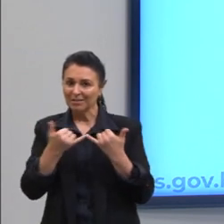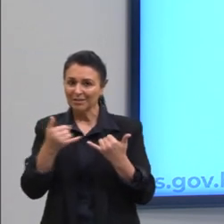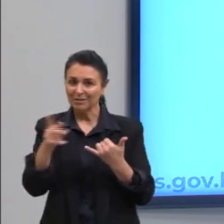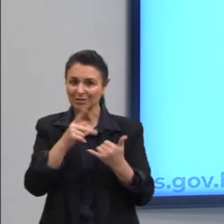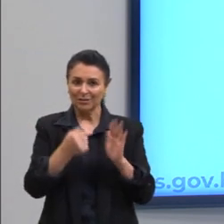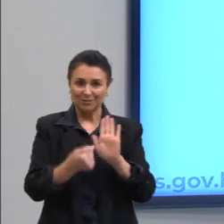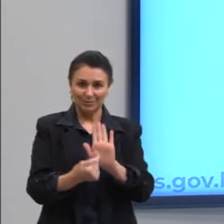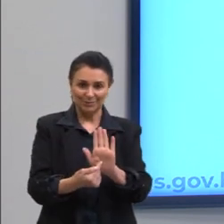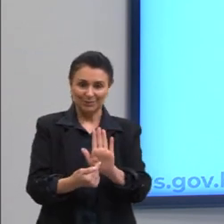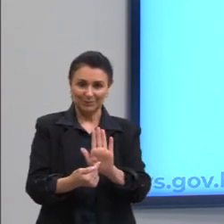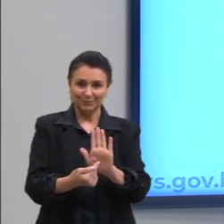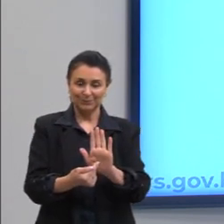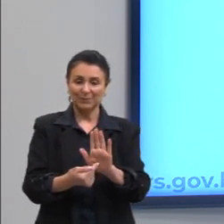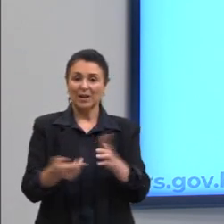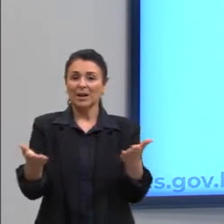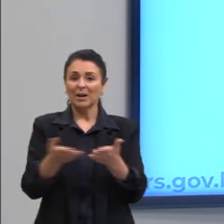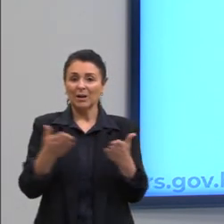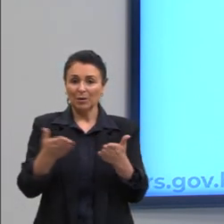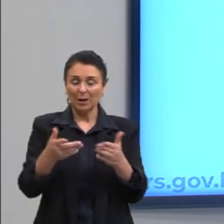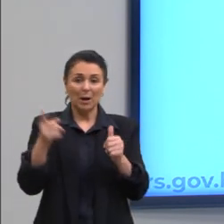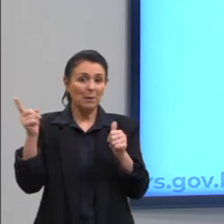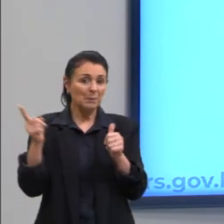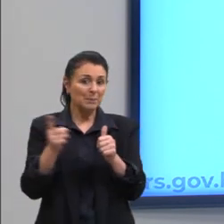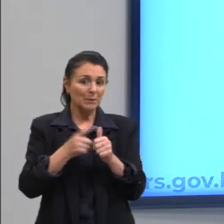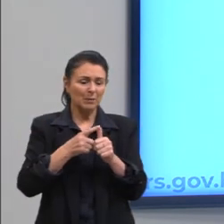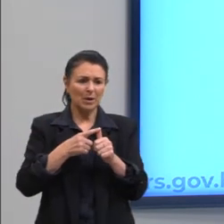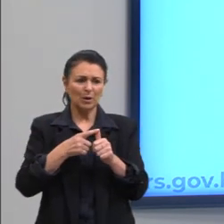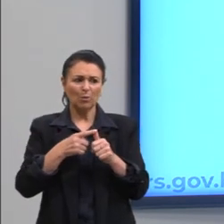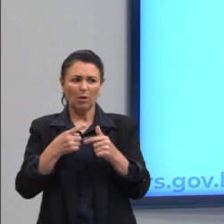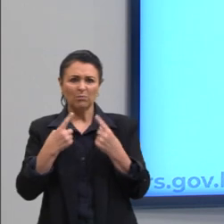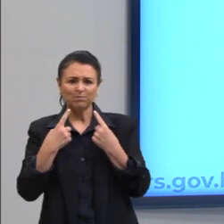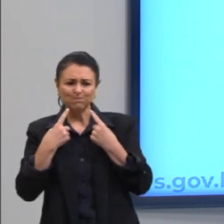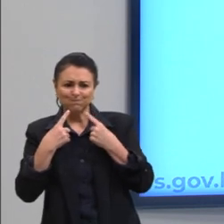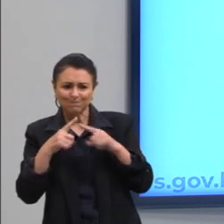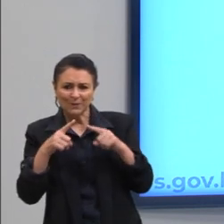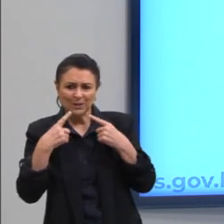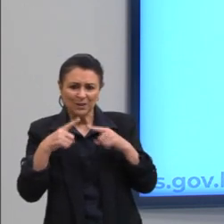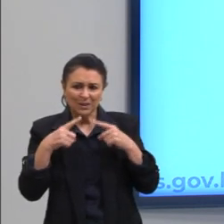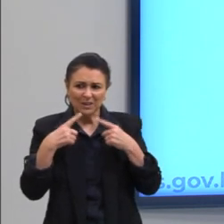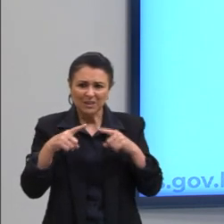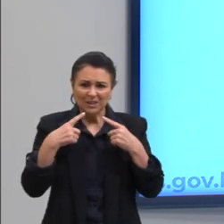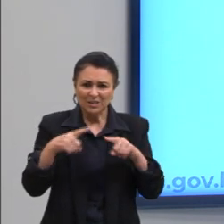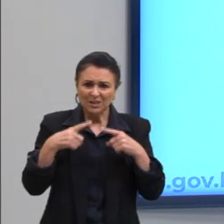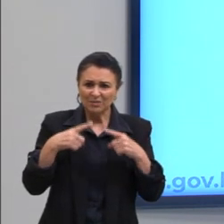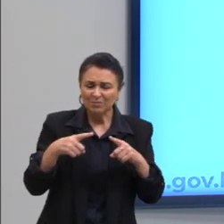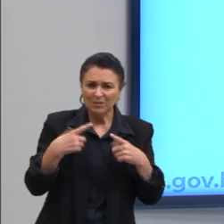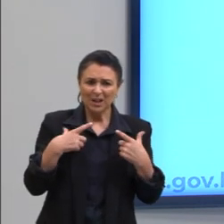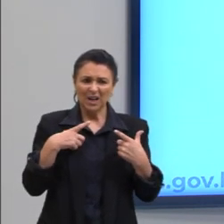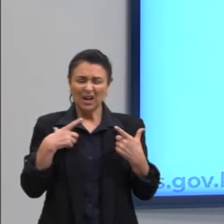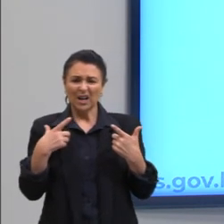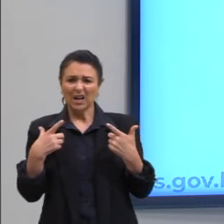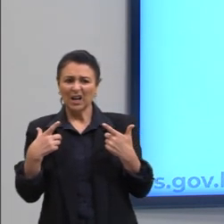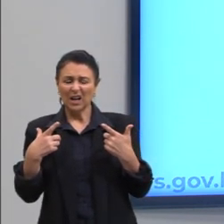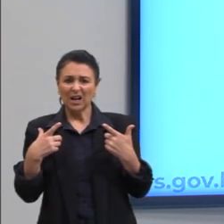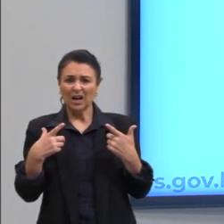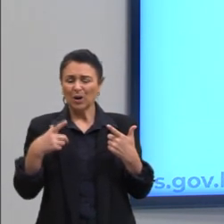vocês. a charge, críticas a acontecimentos recentes envolvendo figuras